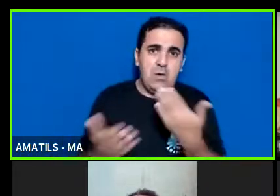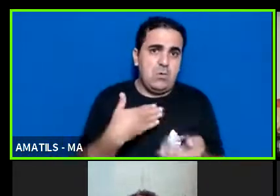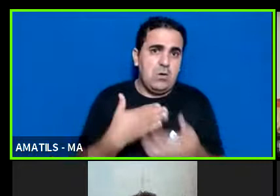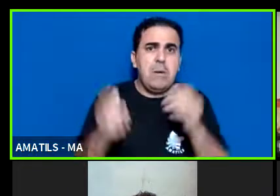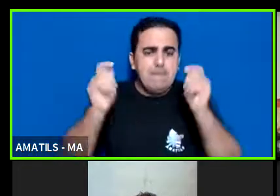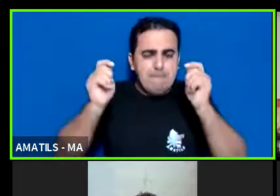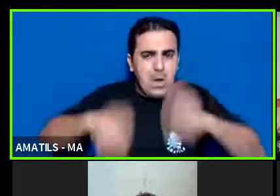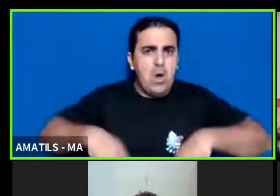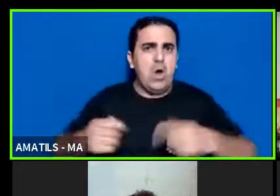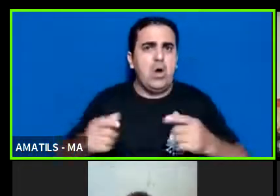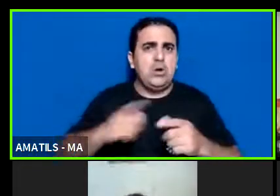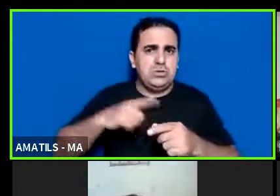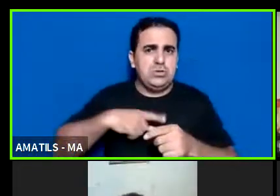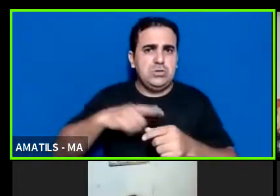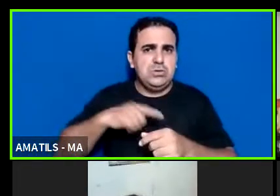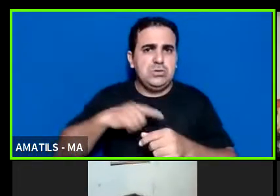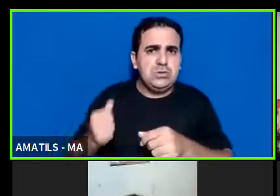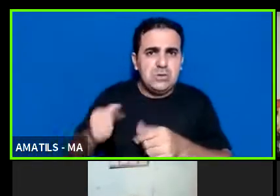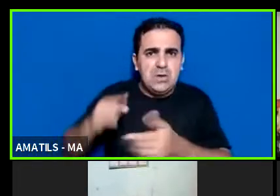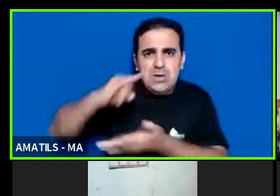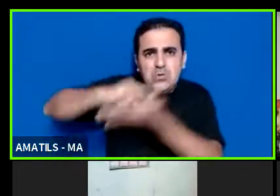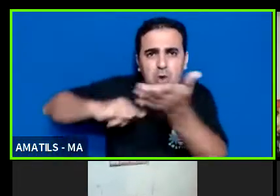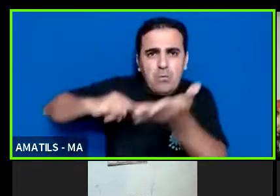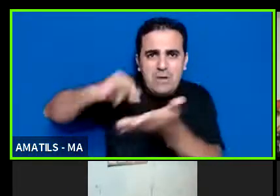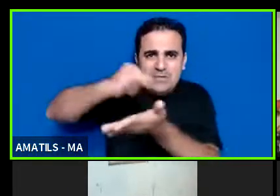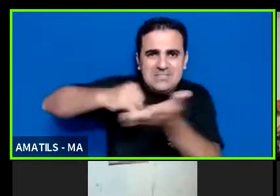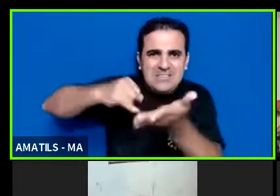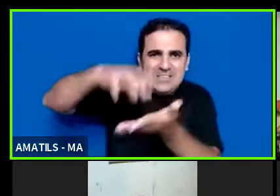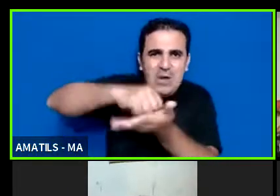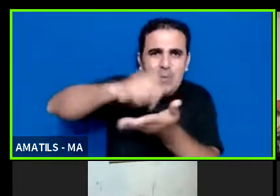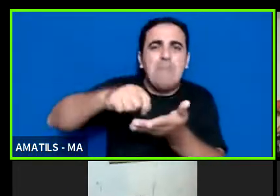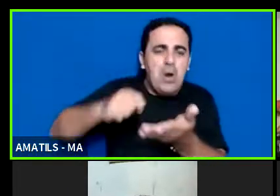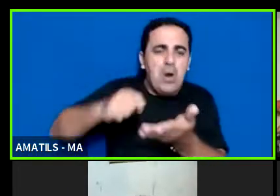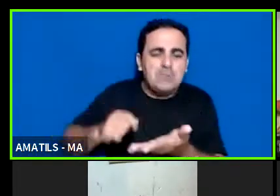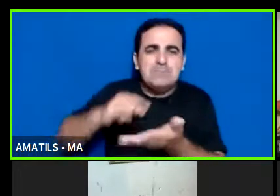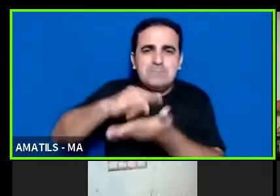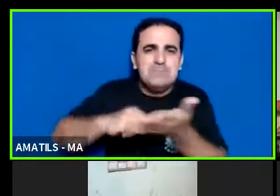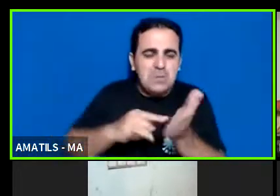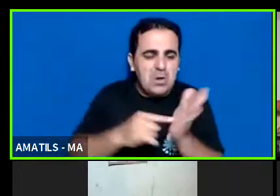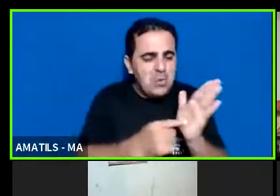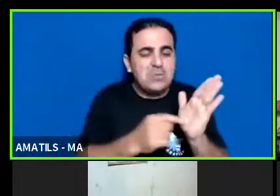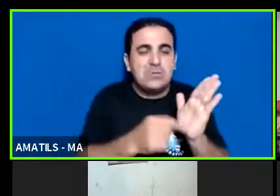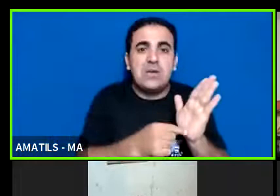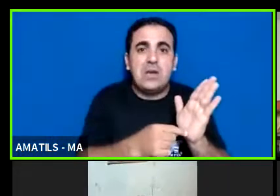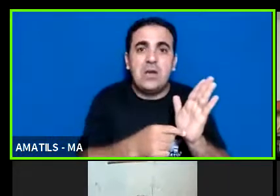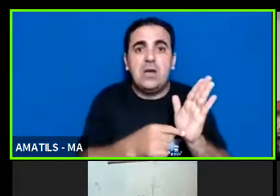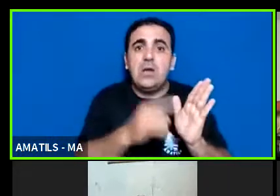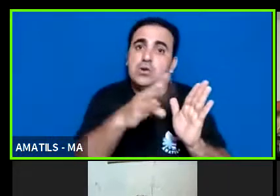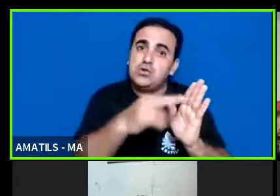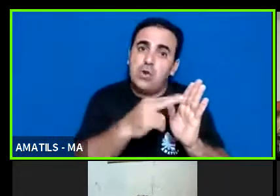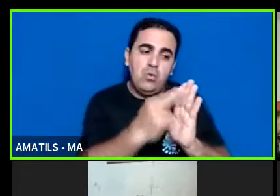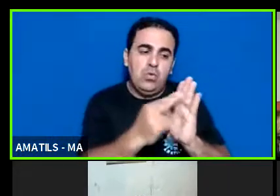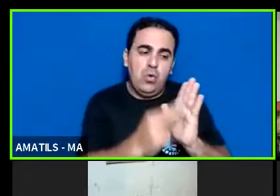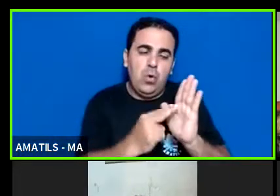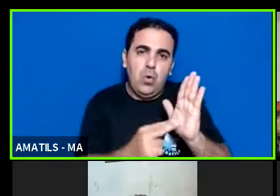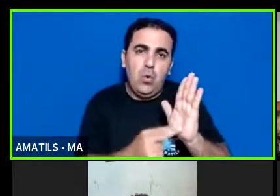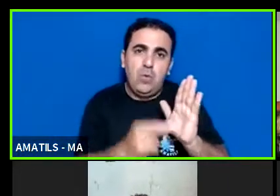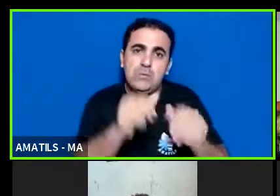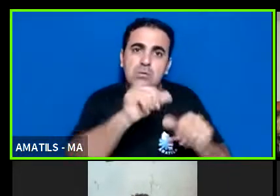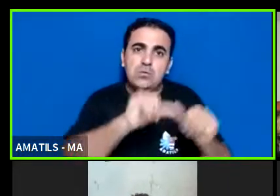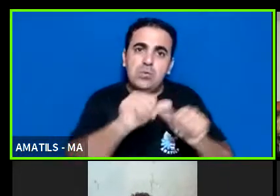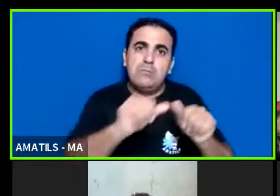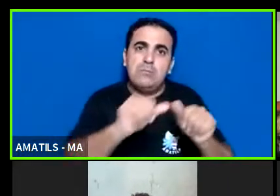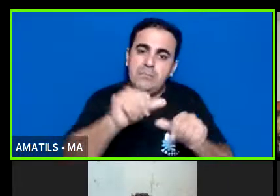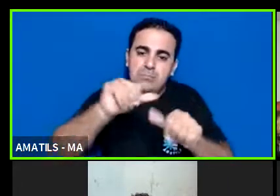pode pleitear uma ação a exigência documental é que muda de uma para a outra o que é